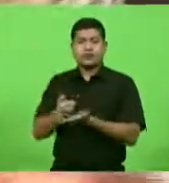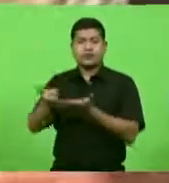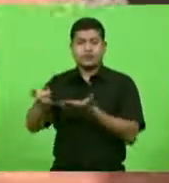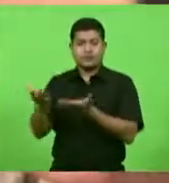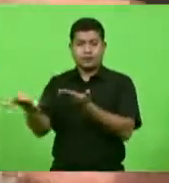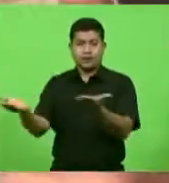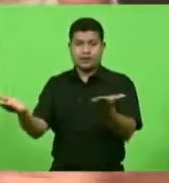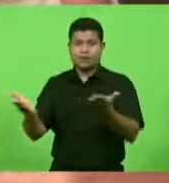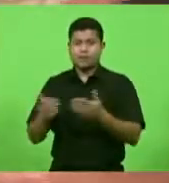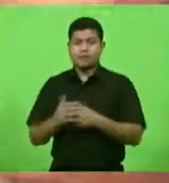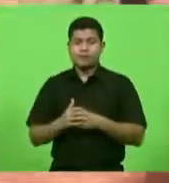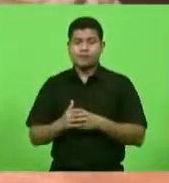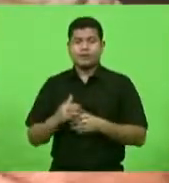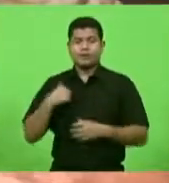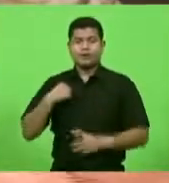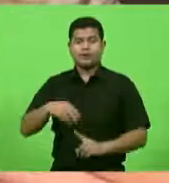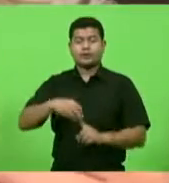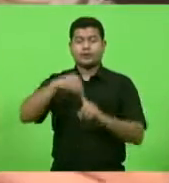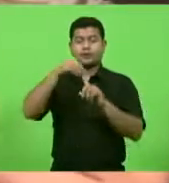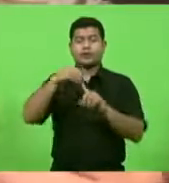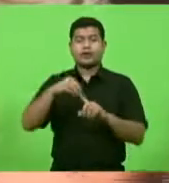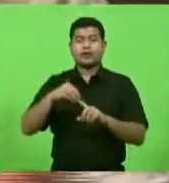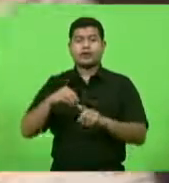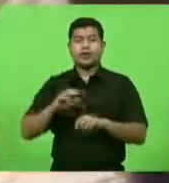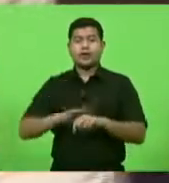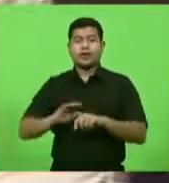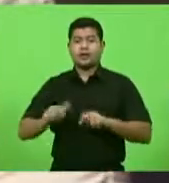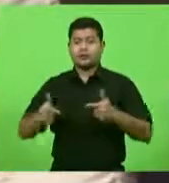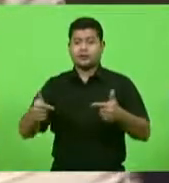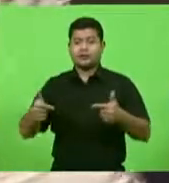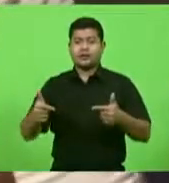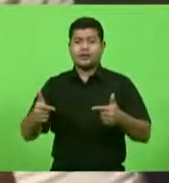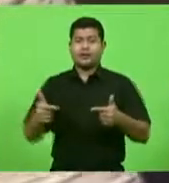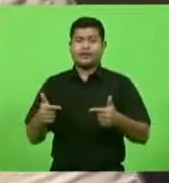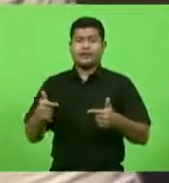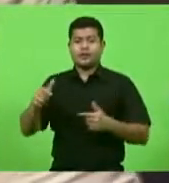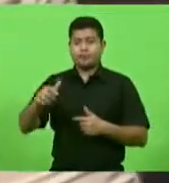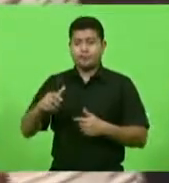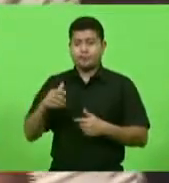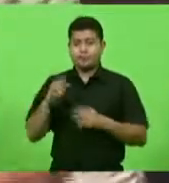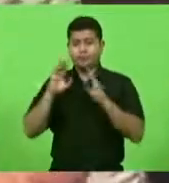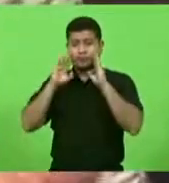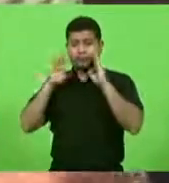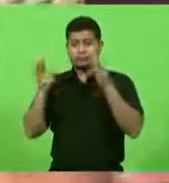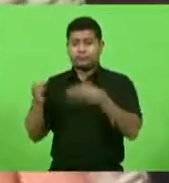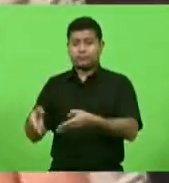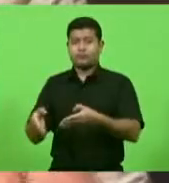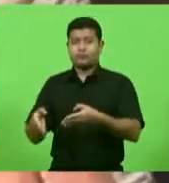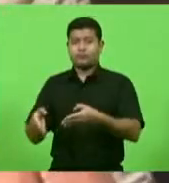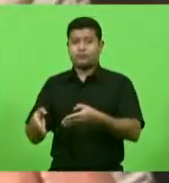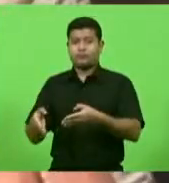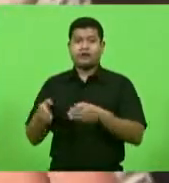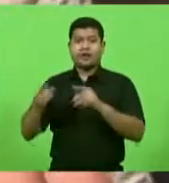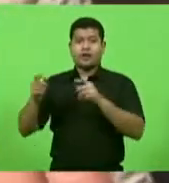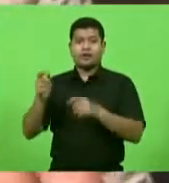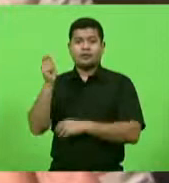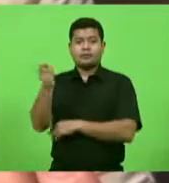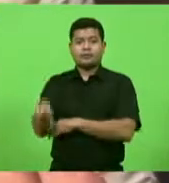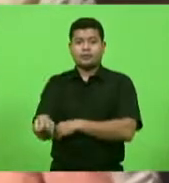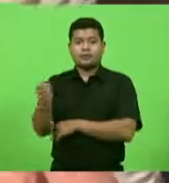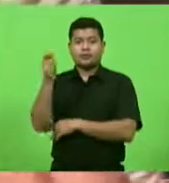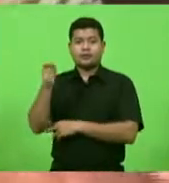meu ver para a iniciativa voltada para a pesca o Inova Pesca será o primeiro programa